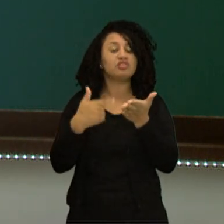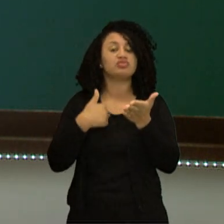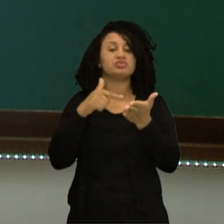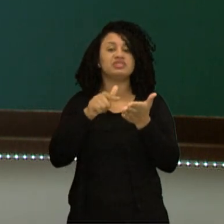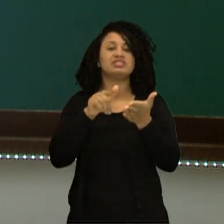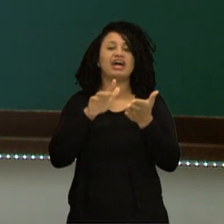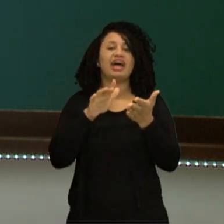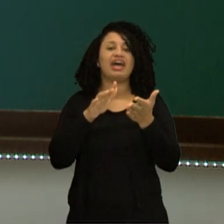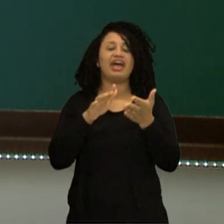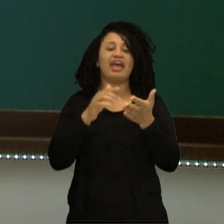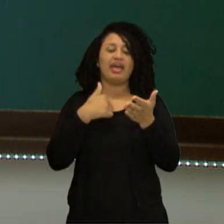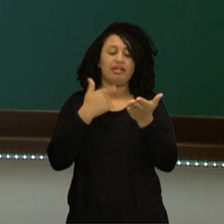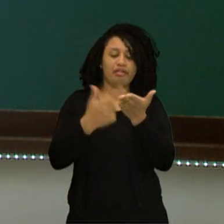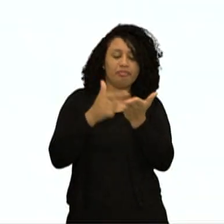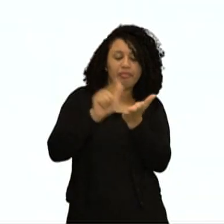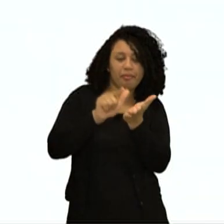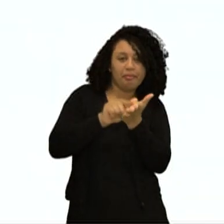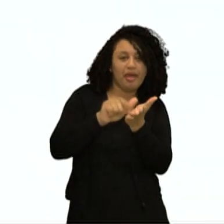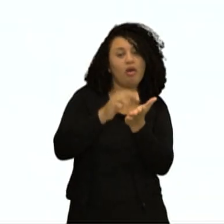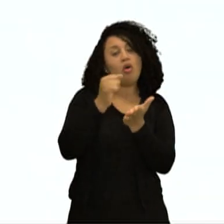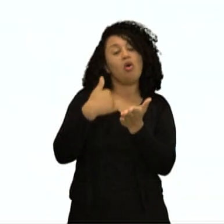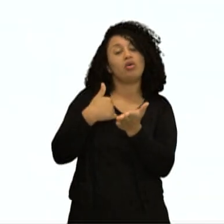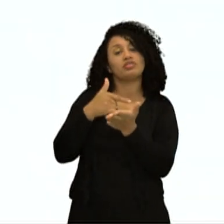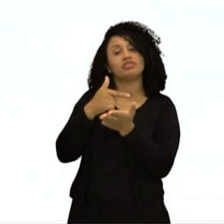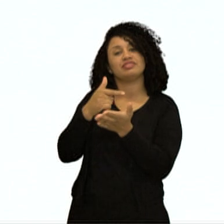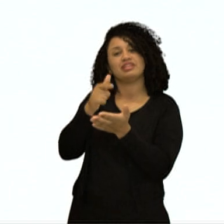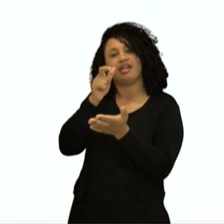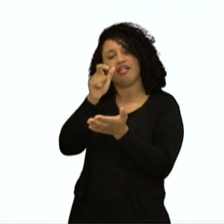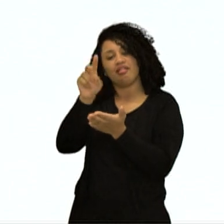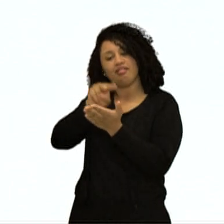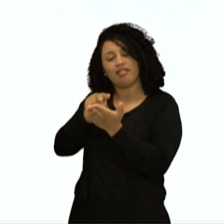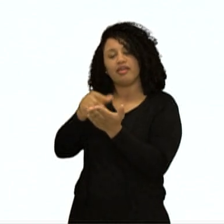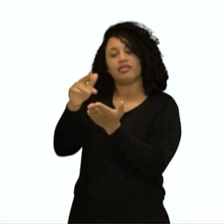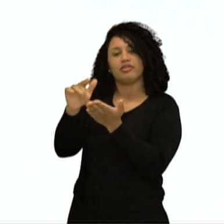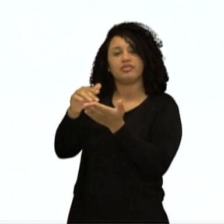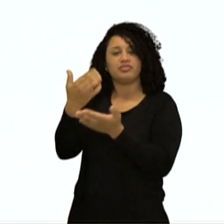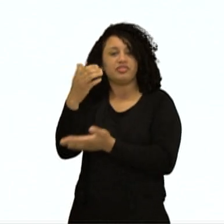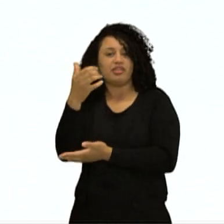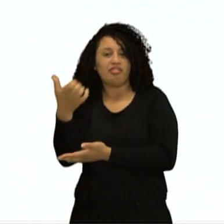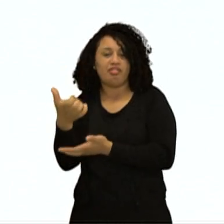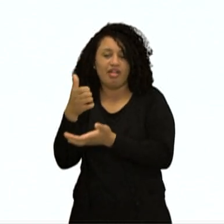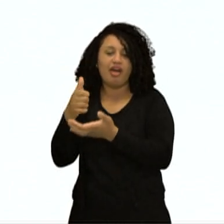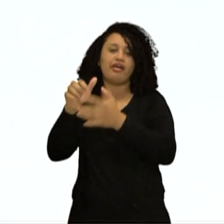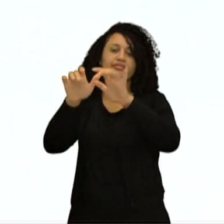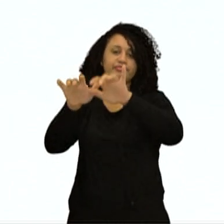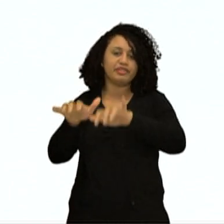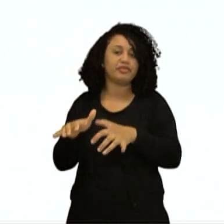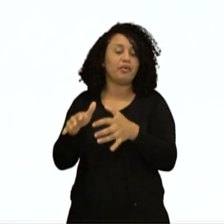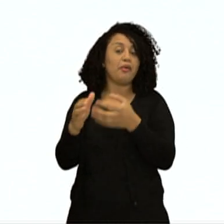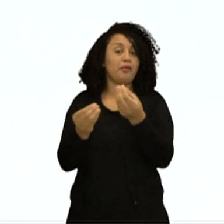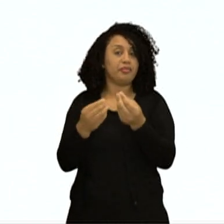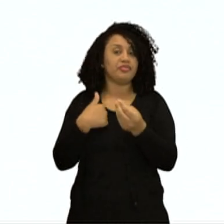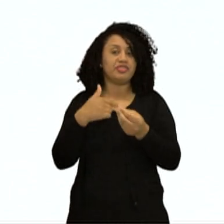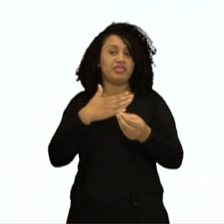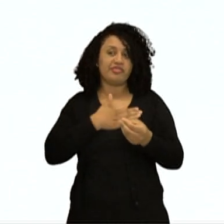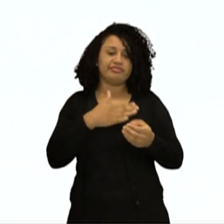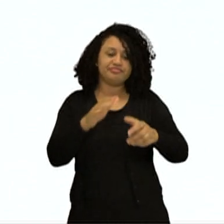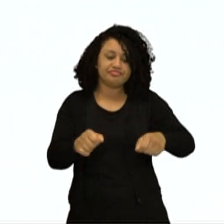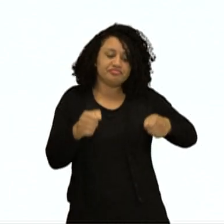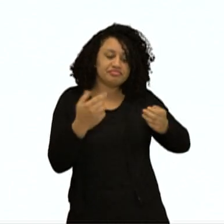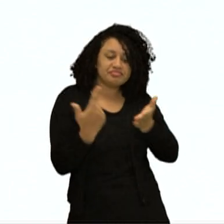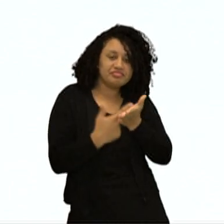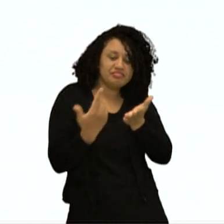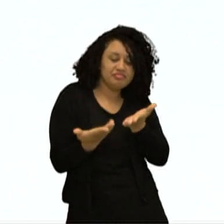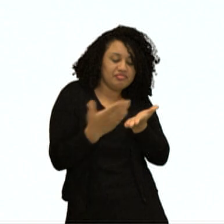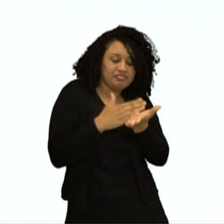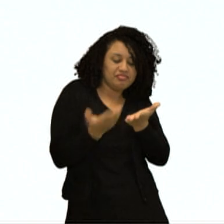gosta do online, aquele que você baixa no celular, baixa no computador. Como é que é a sua leitura? Você gosta de pegar o livro? Como que é?